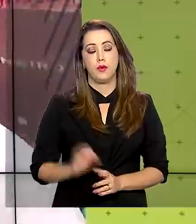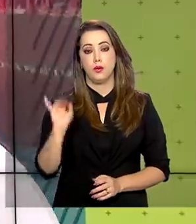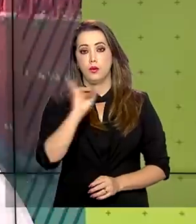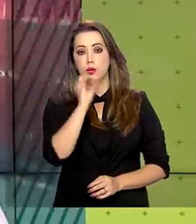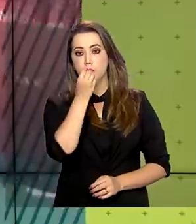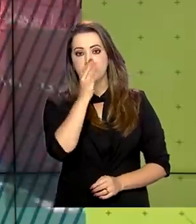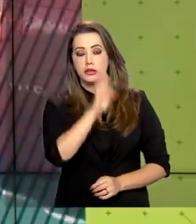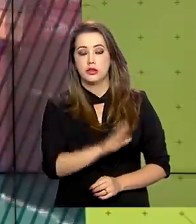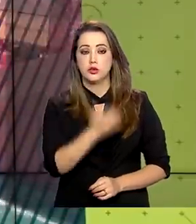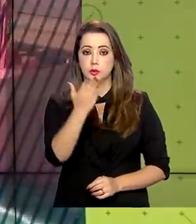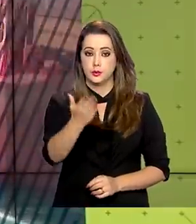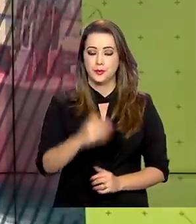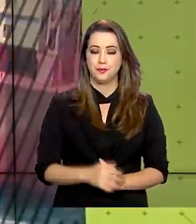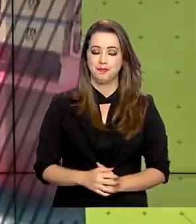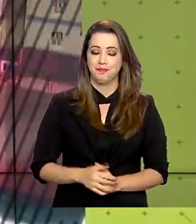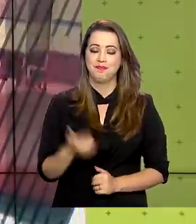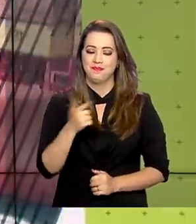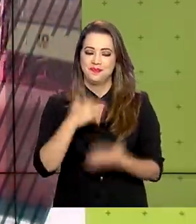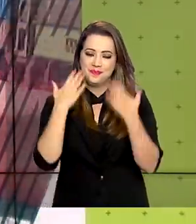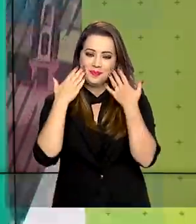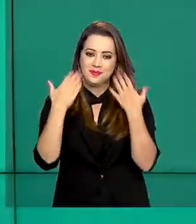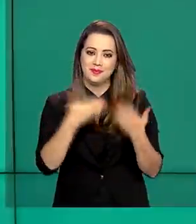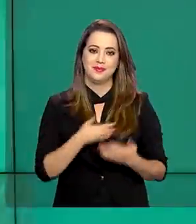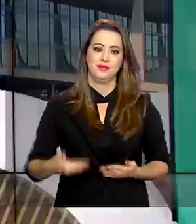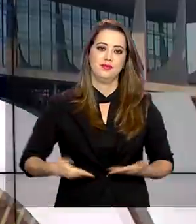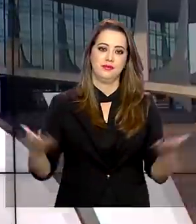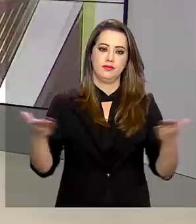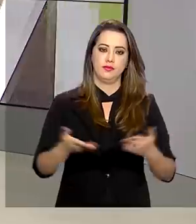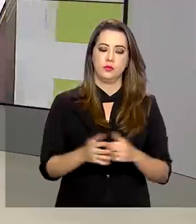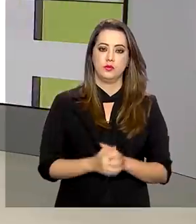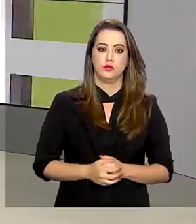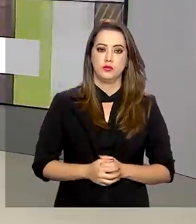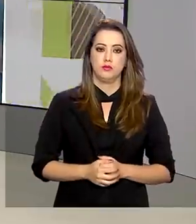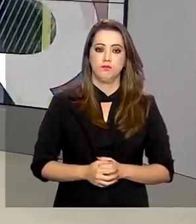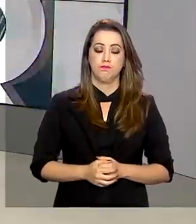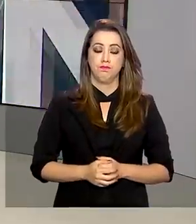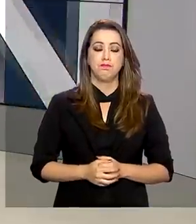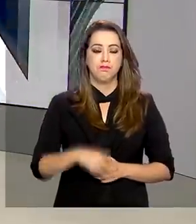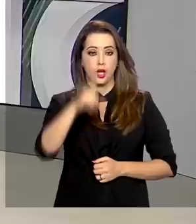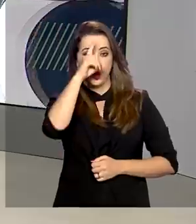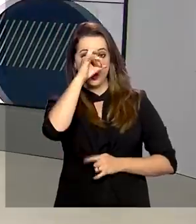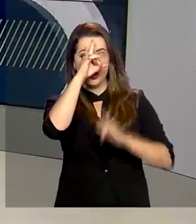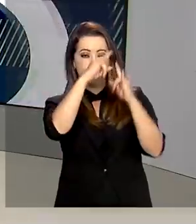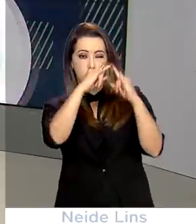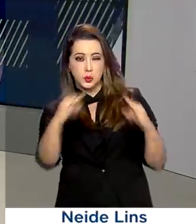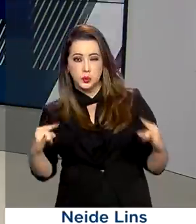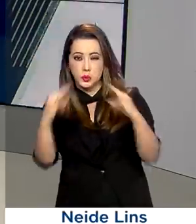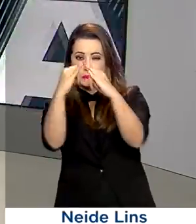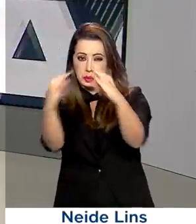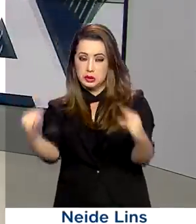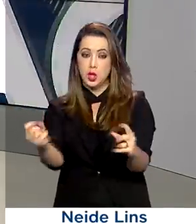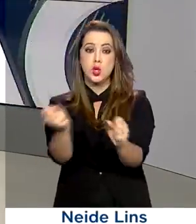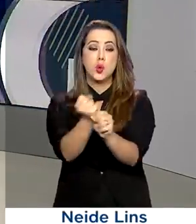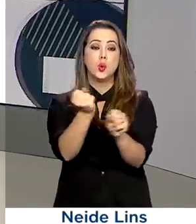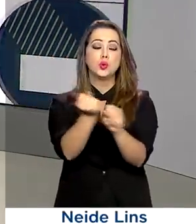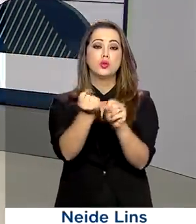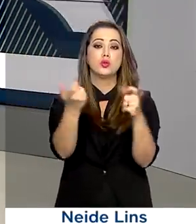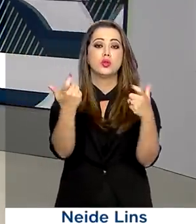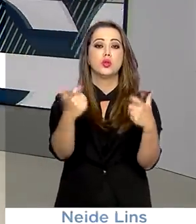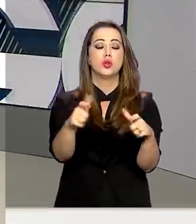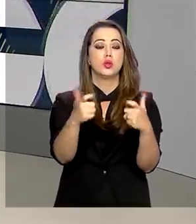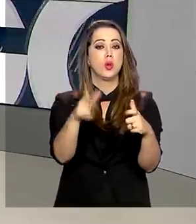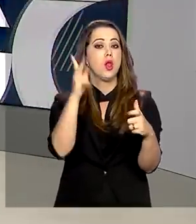Olá, boa tarde para você. No ar, mais um Governo Agora. O hospital de campanha construído no estádio do